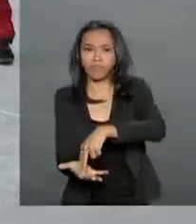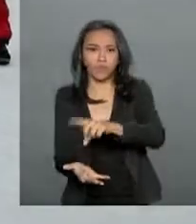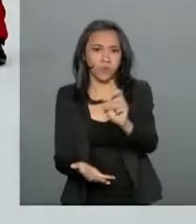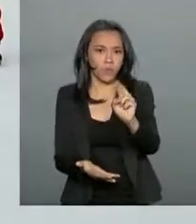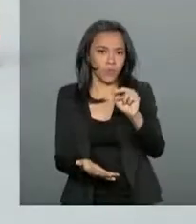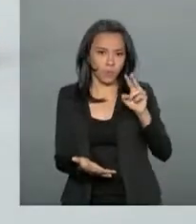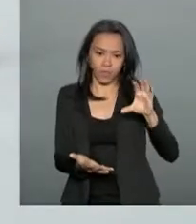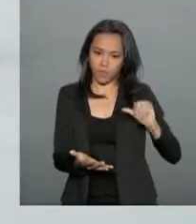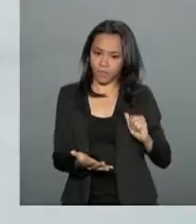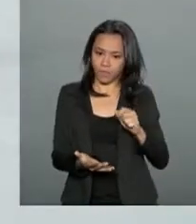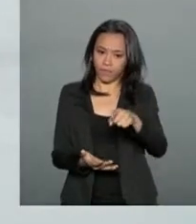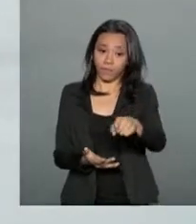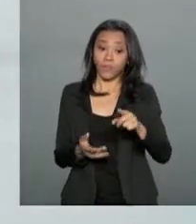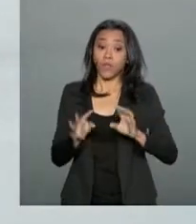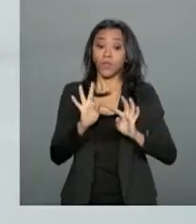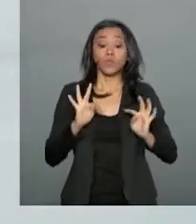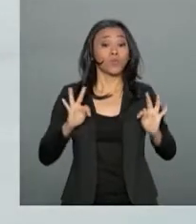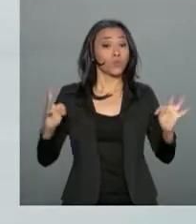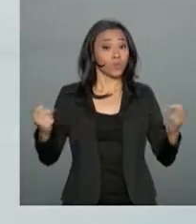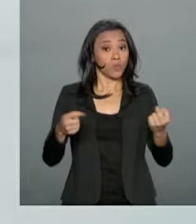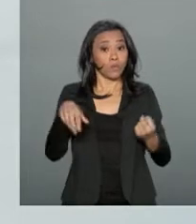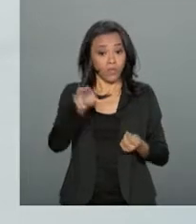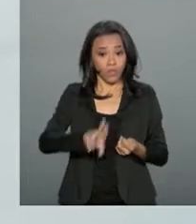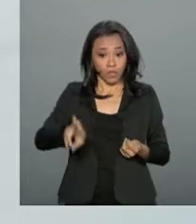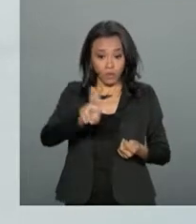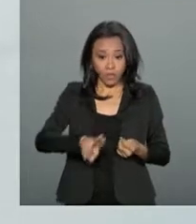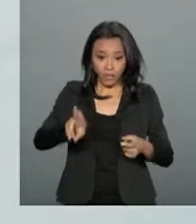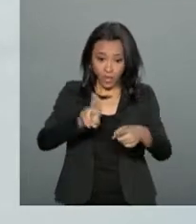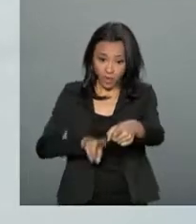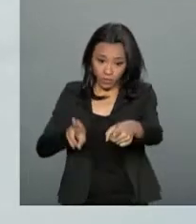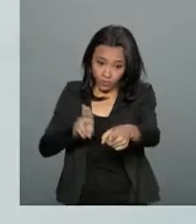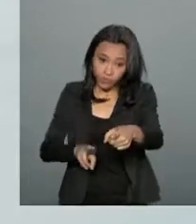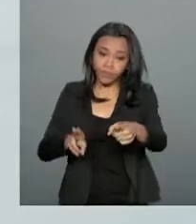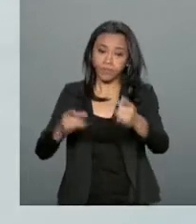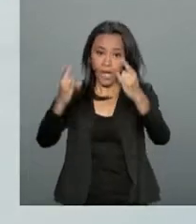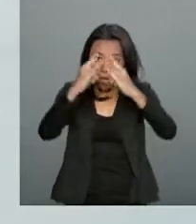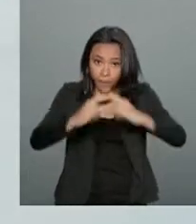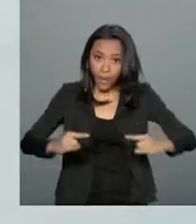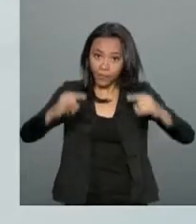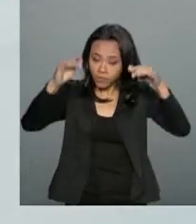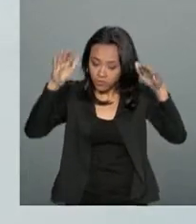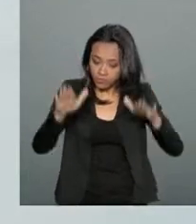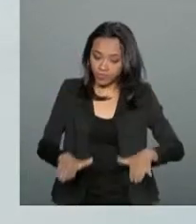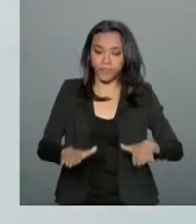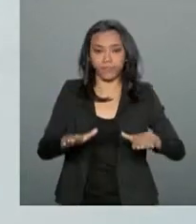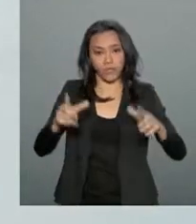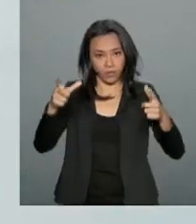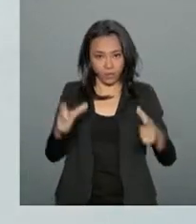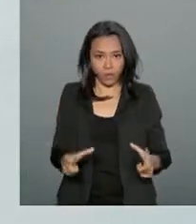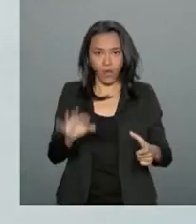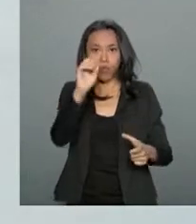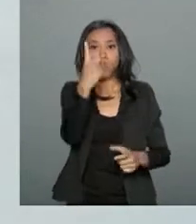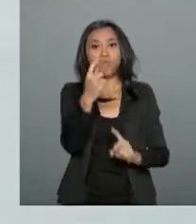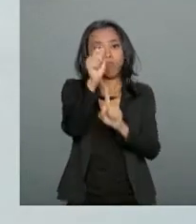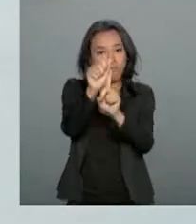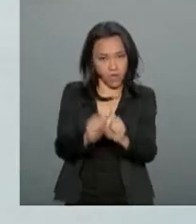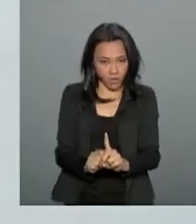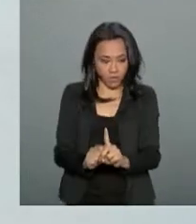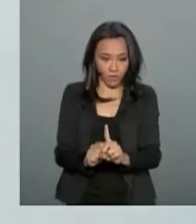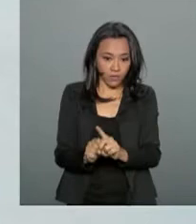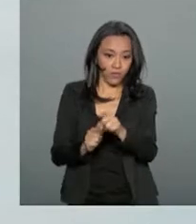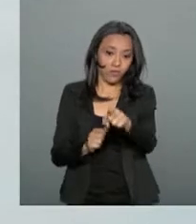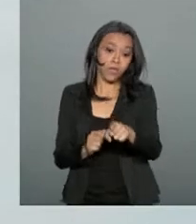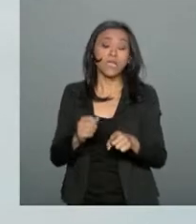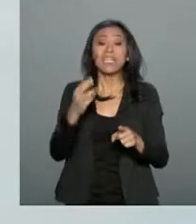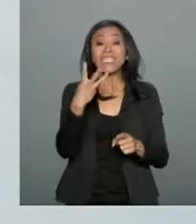Toda essa carga vai ser usada pelos pesquisadores que vão ficar acampados aqui na Ilha Snow por um mês. São cerca de